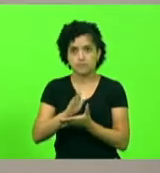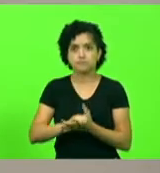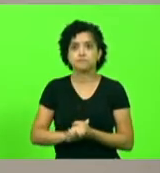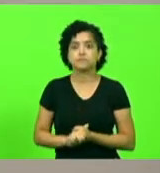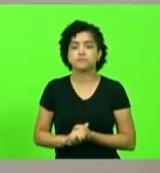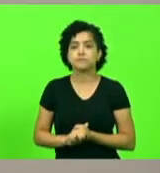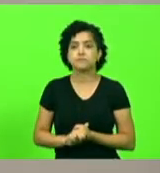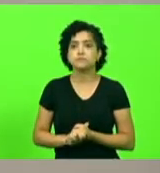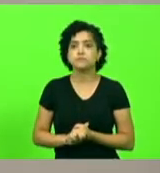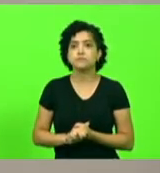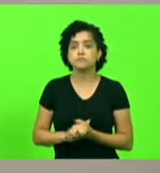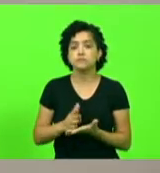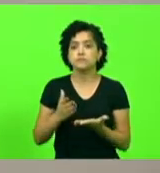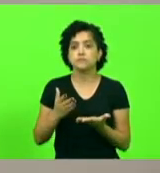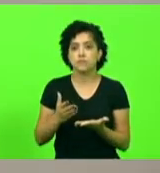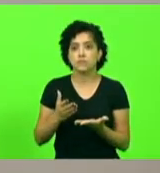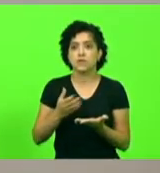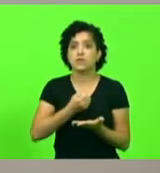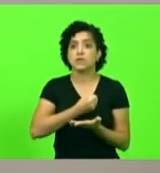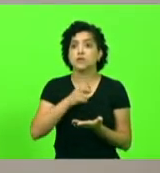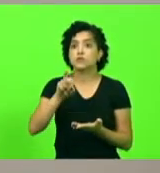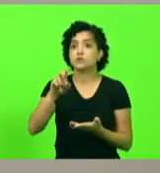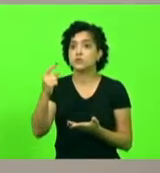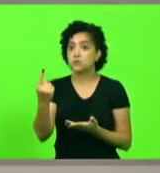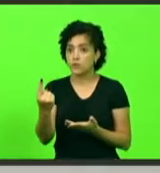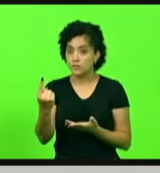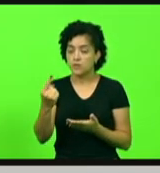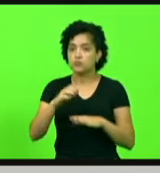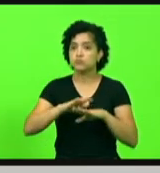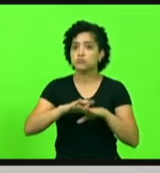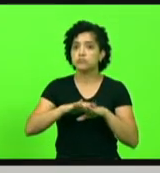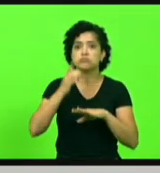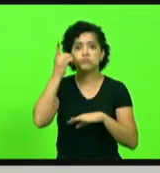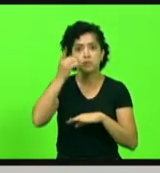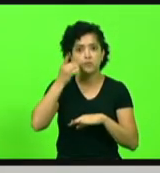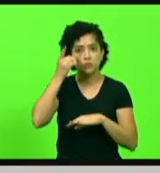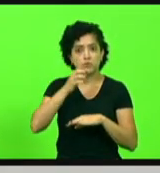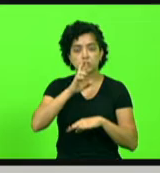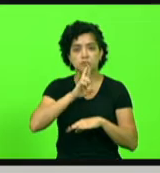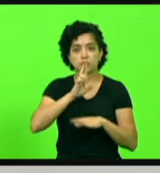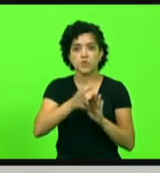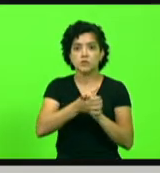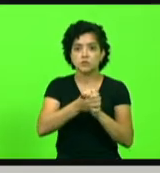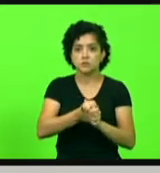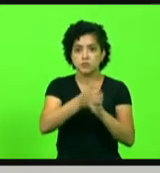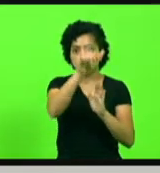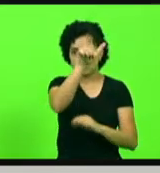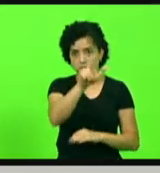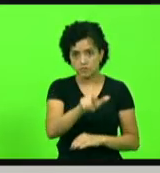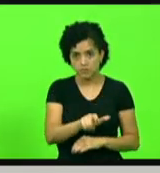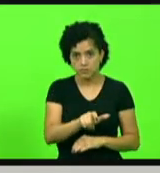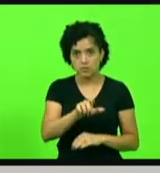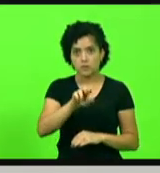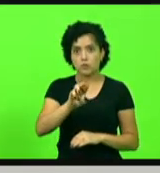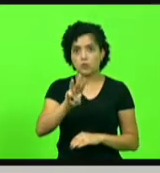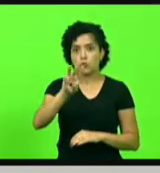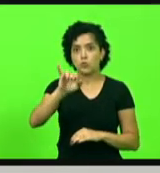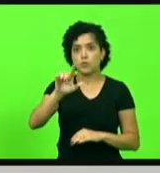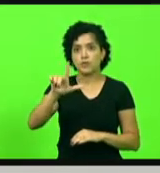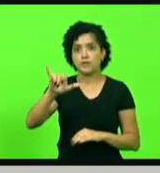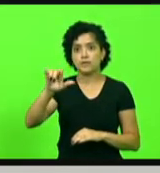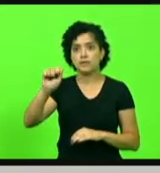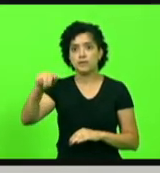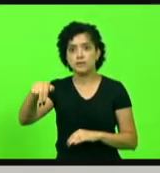Moção de número 51. Autor, deputado Rodrigo Minotto. Cumprimentando o senhor William Medeiros,